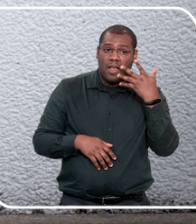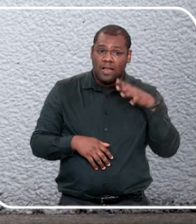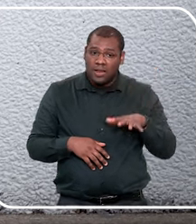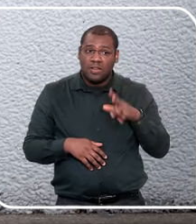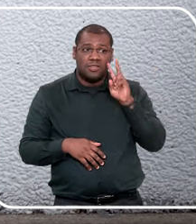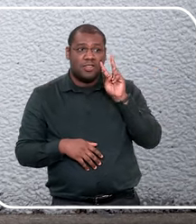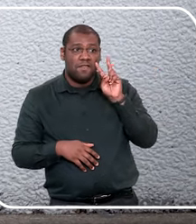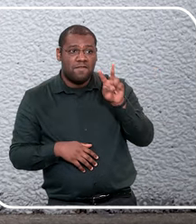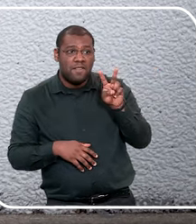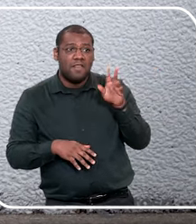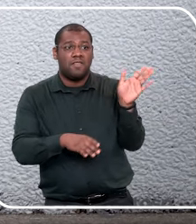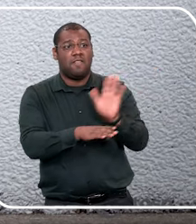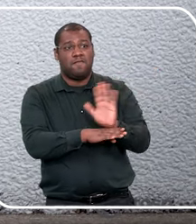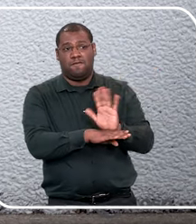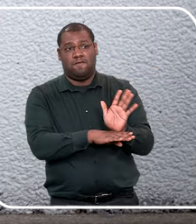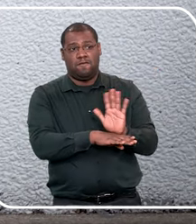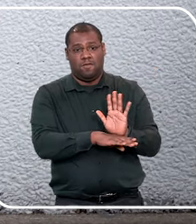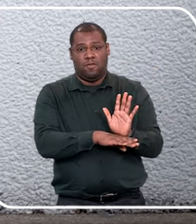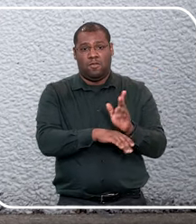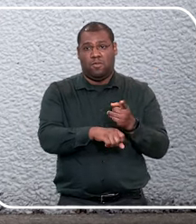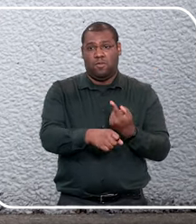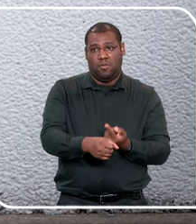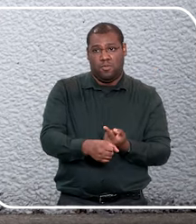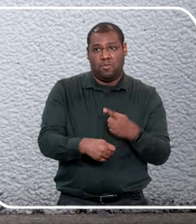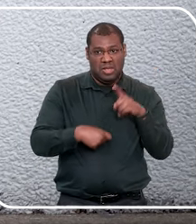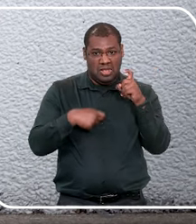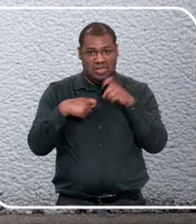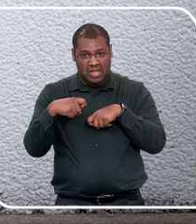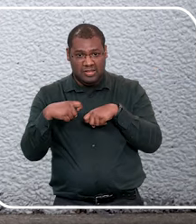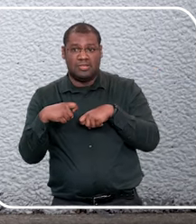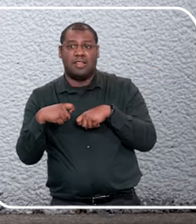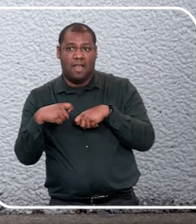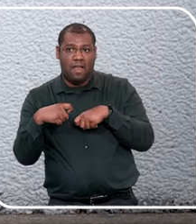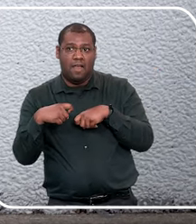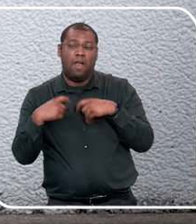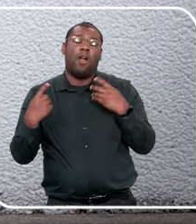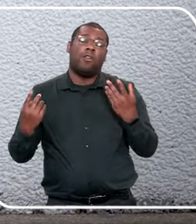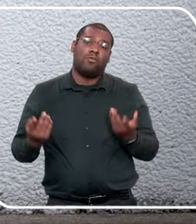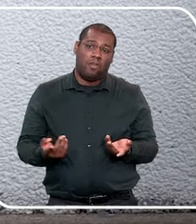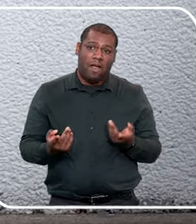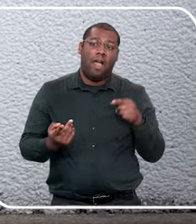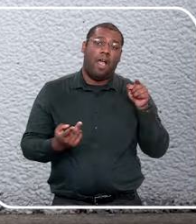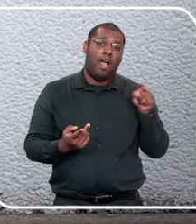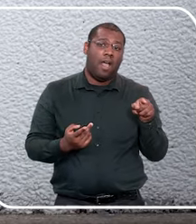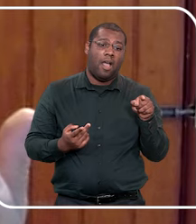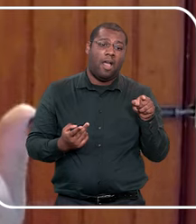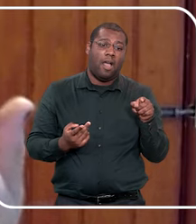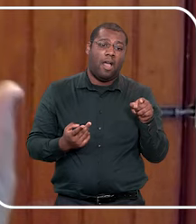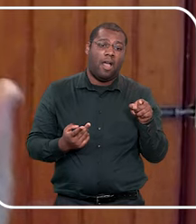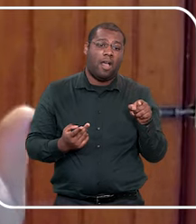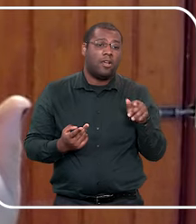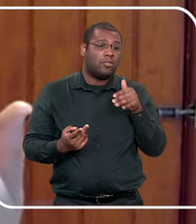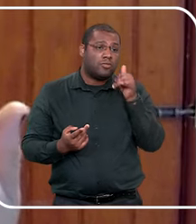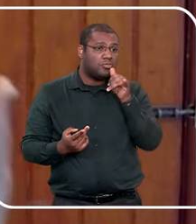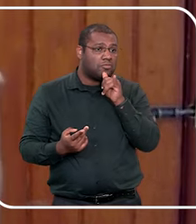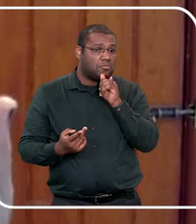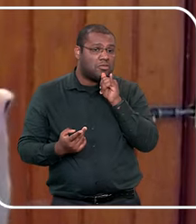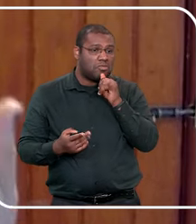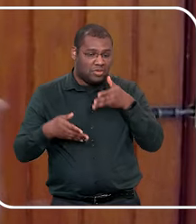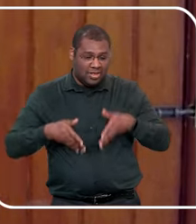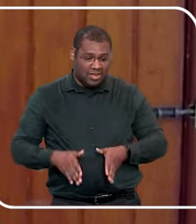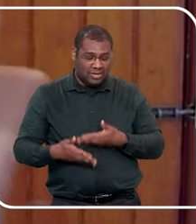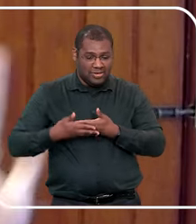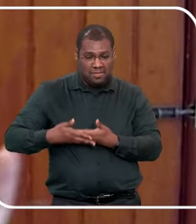ela tenha visto pornografia, ou que ela tenha presenciado um ato sexual, ou que ela esteja sendo abusada, então, ela